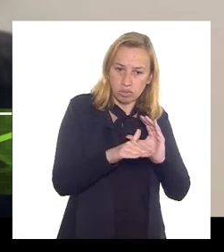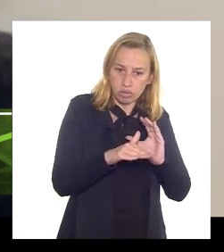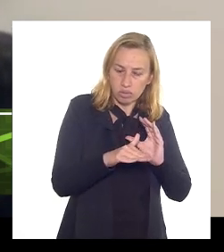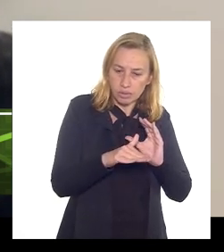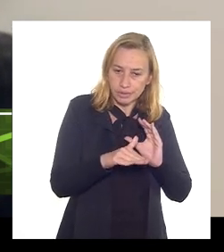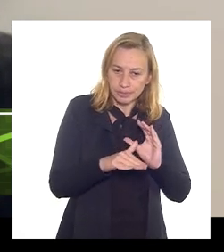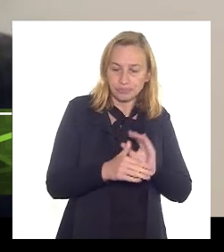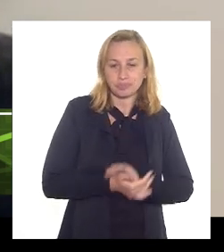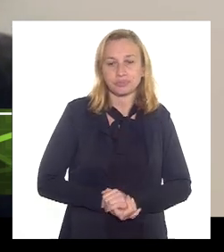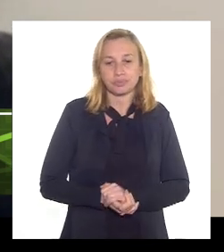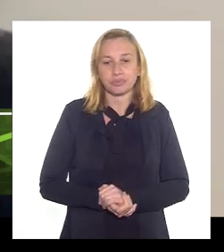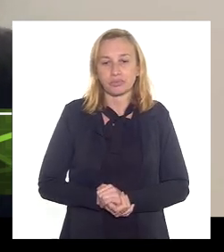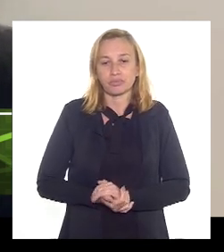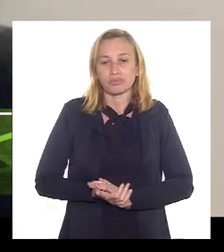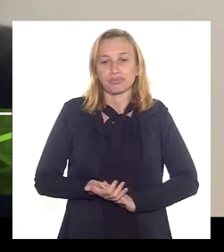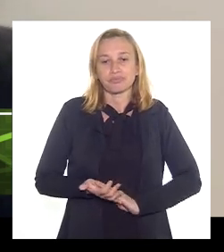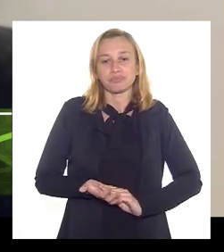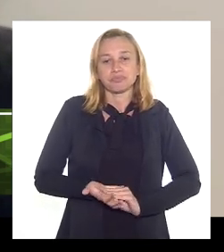é público lá